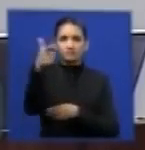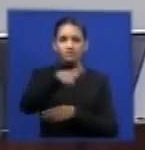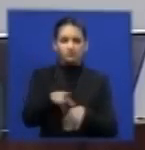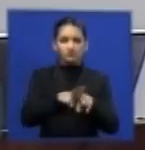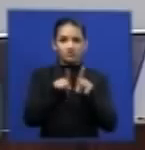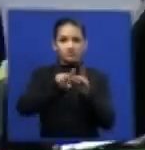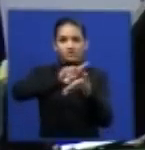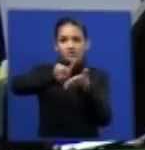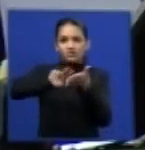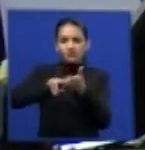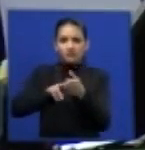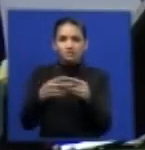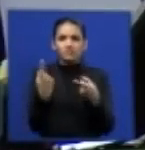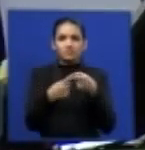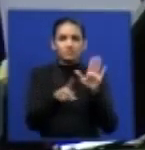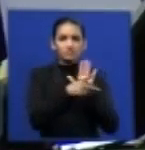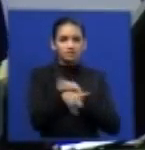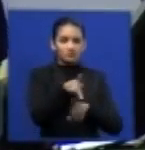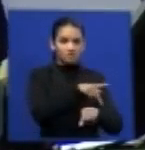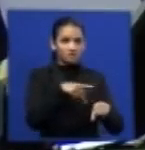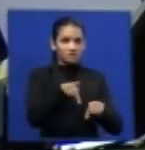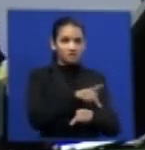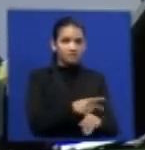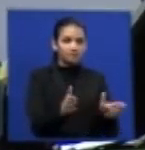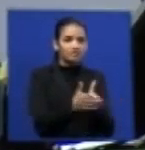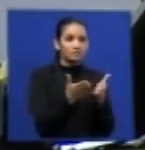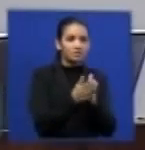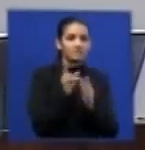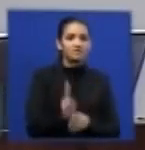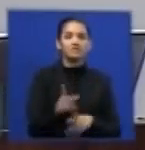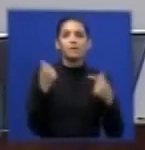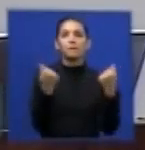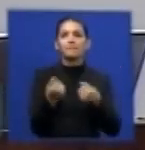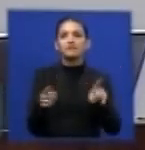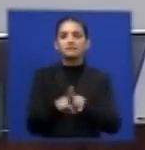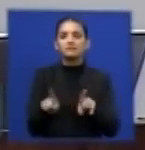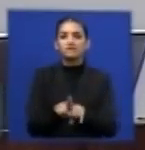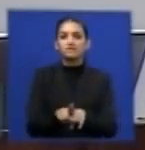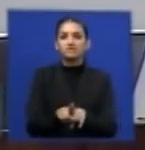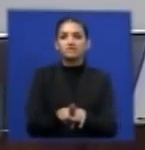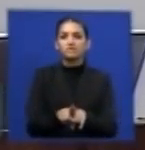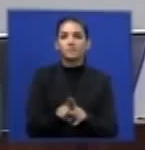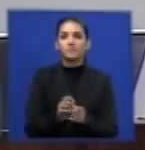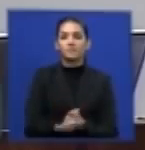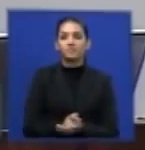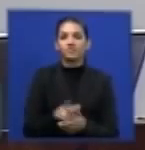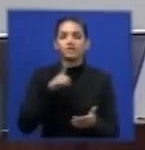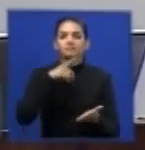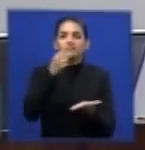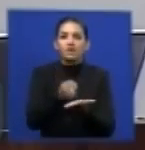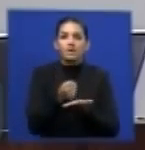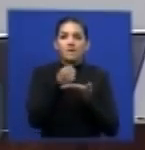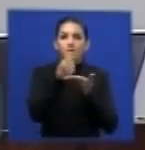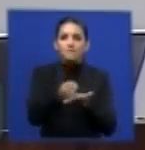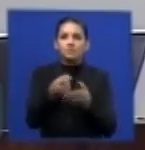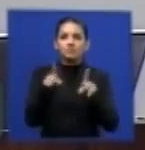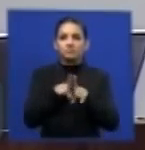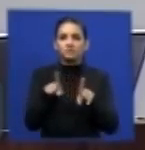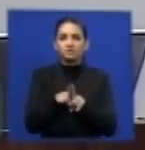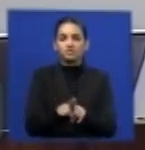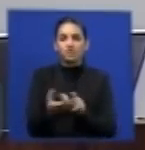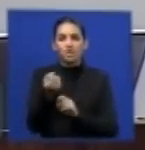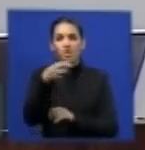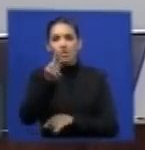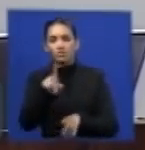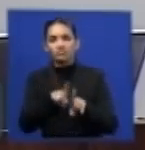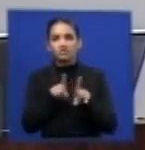os países menos desenvolvidos que sempre estão necessitando de alguma forma de algum apoio enfim ou de algum ganho